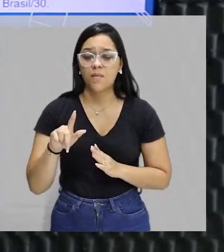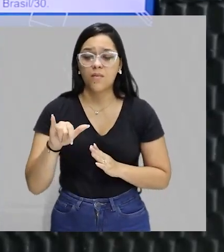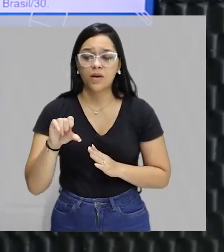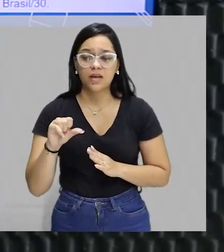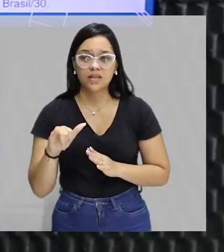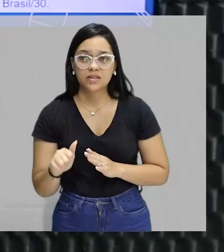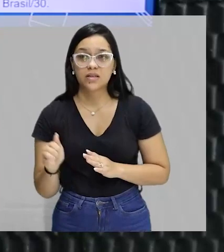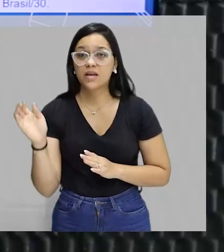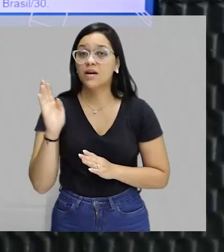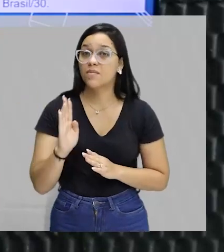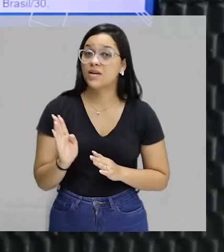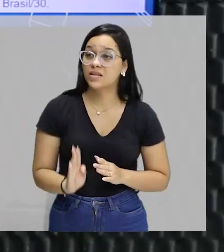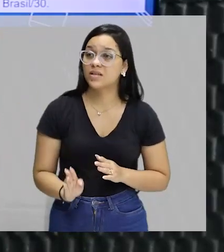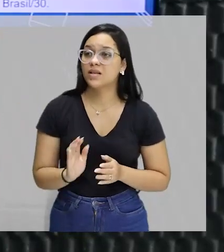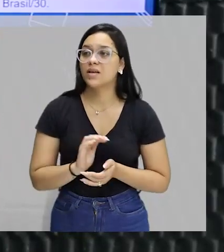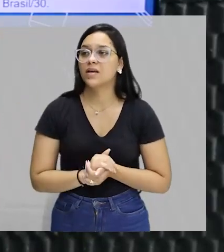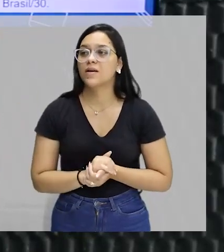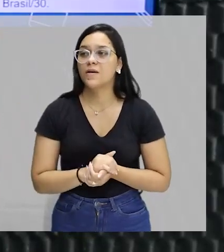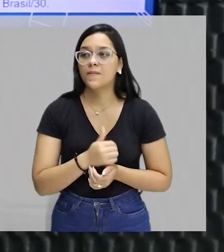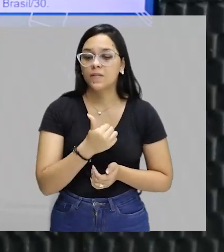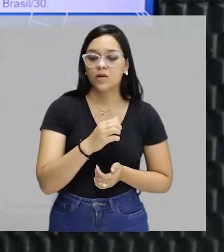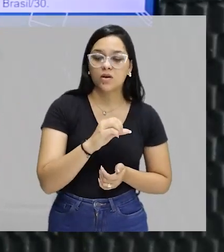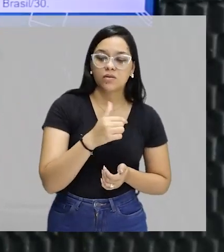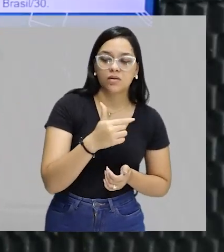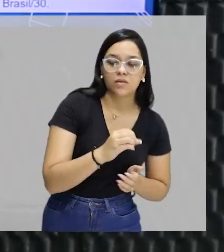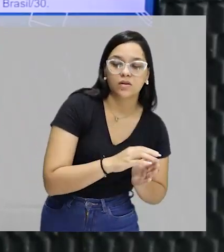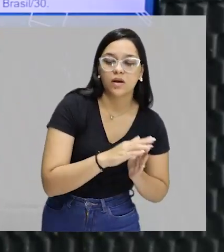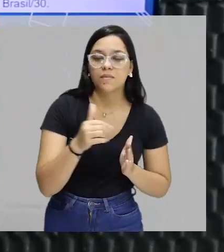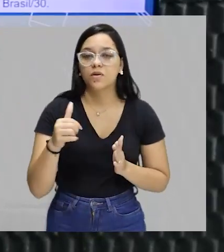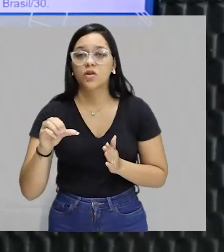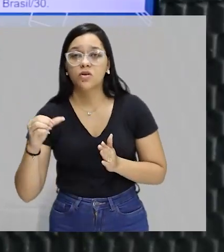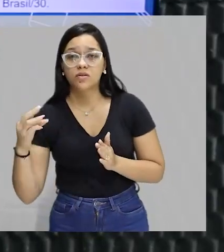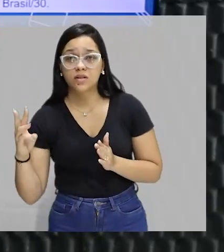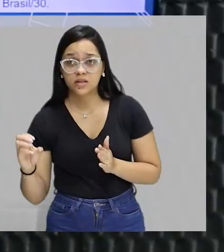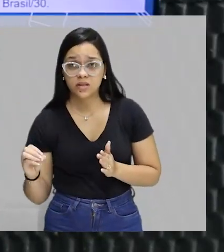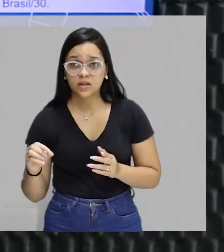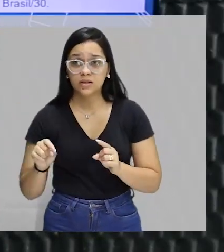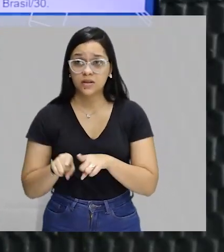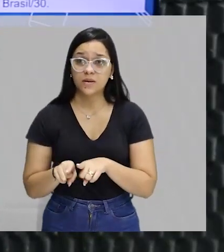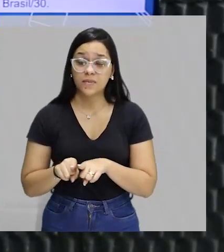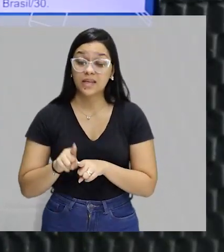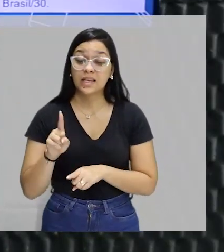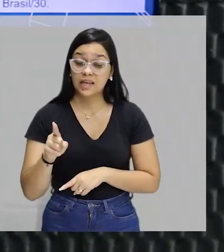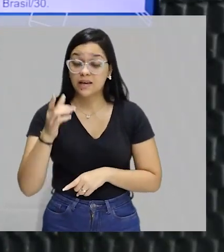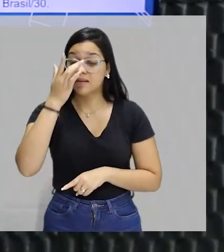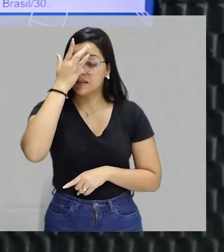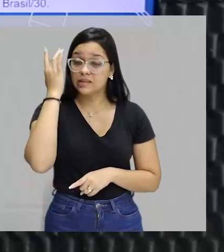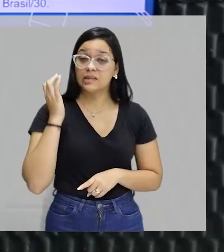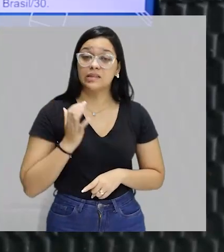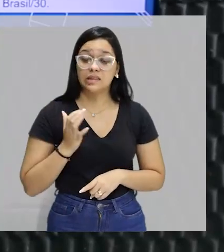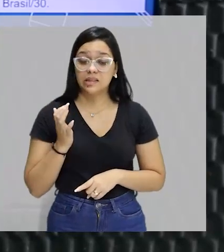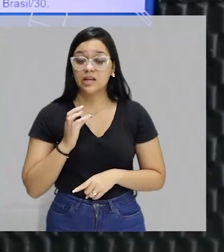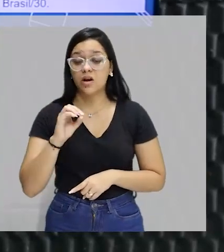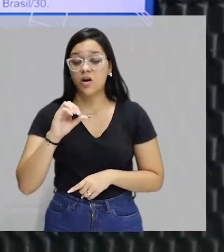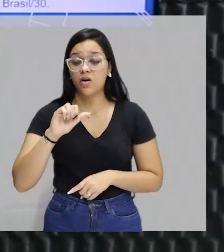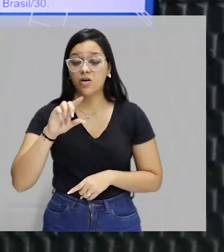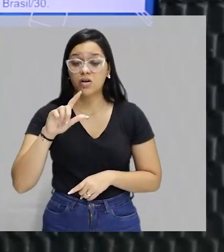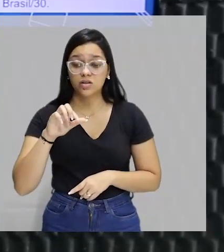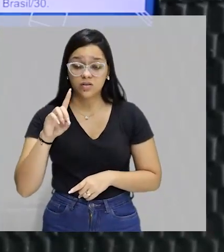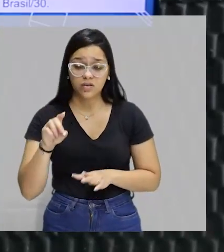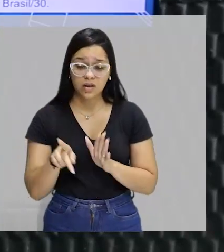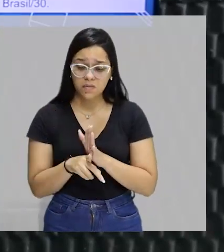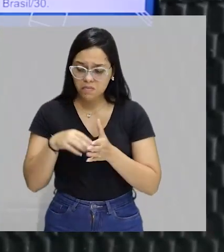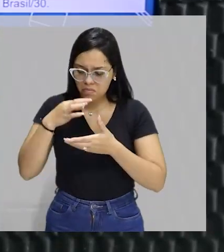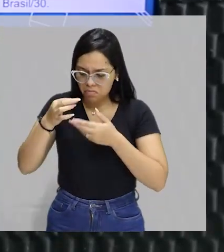brasileira, prestem atenção, entre 1920 e 1930, Oswald de Andrade, que era rico, e aí ele critica a própria